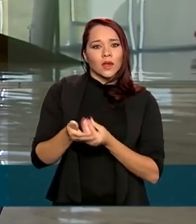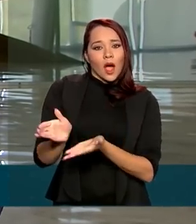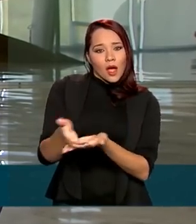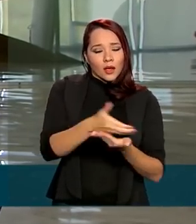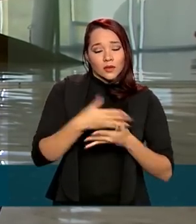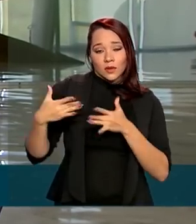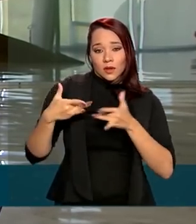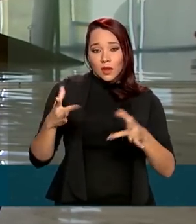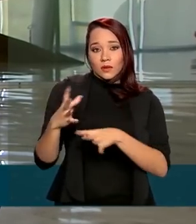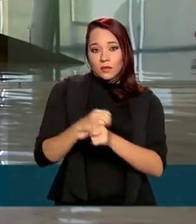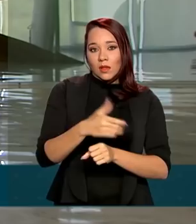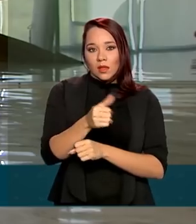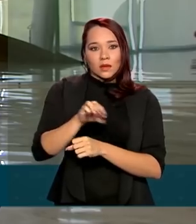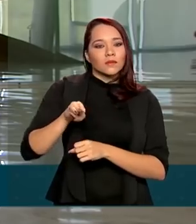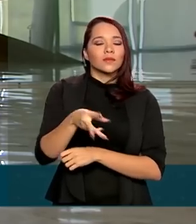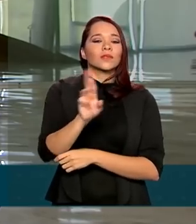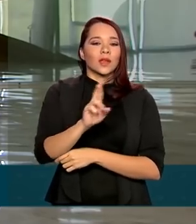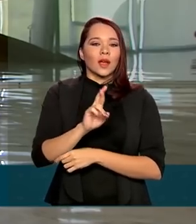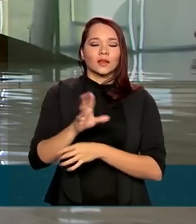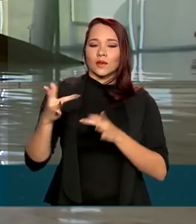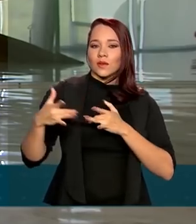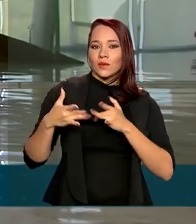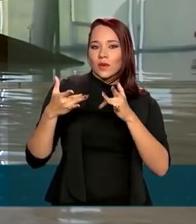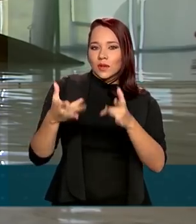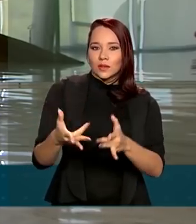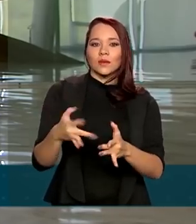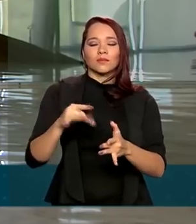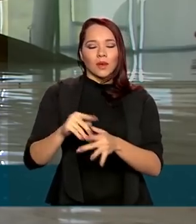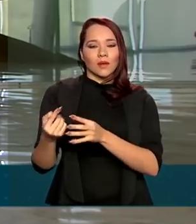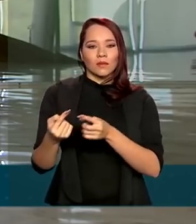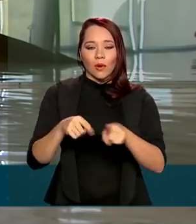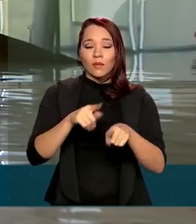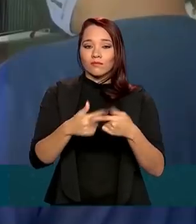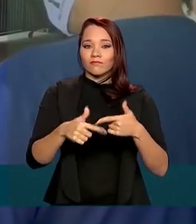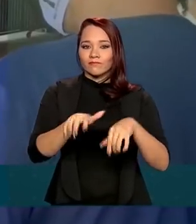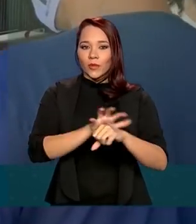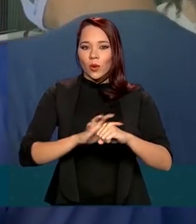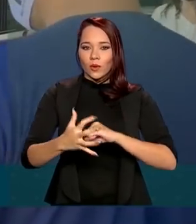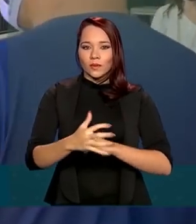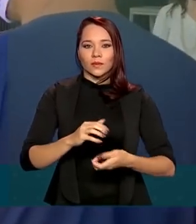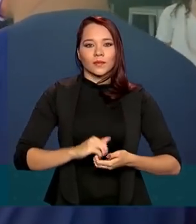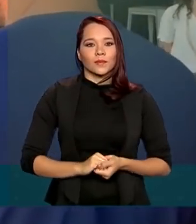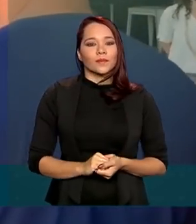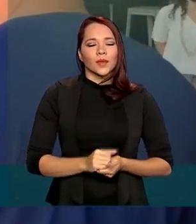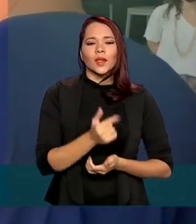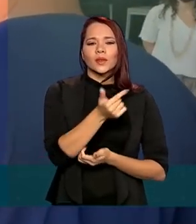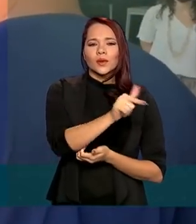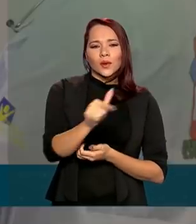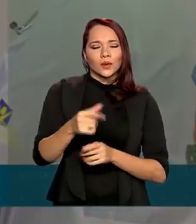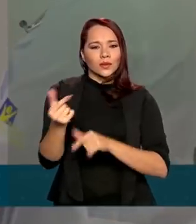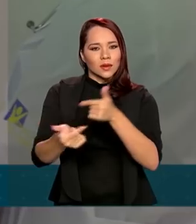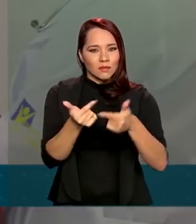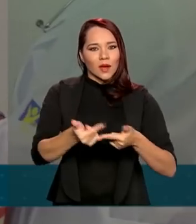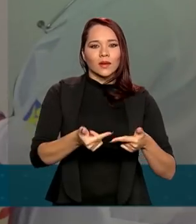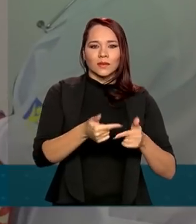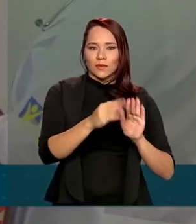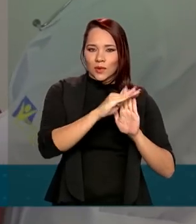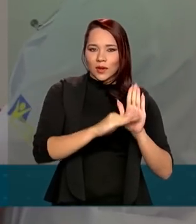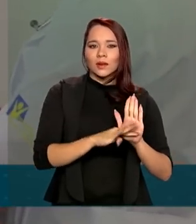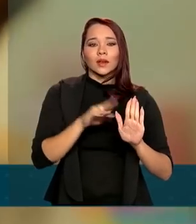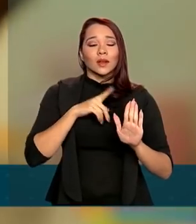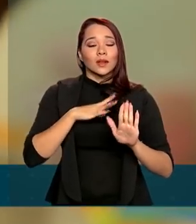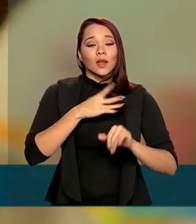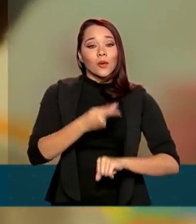milhões de reais em doações para iniciativas de combate à Covid-19. Entre outras iniciativas do programa, estão o Prêmio